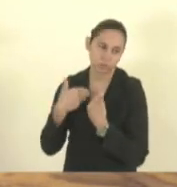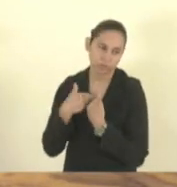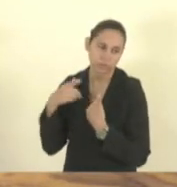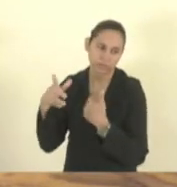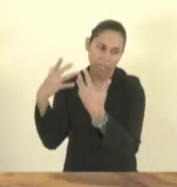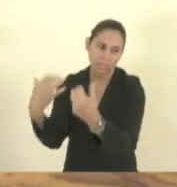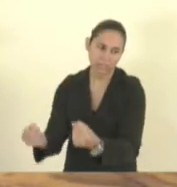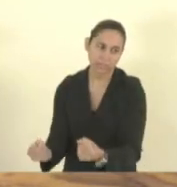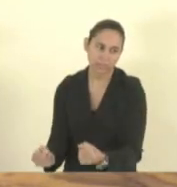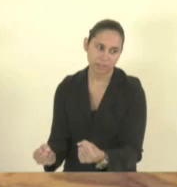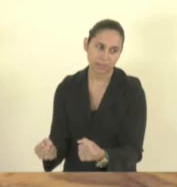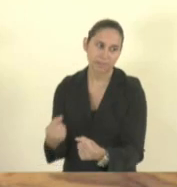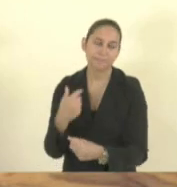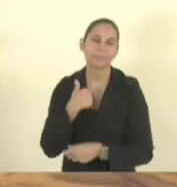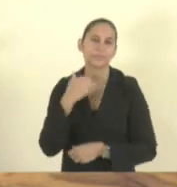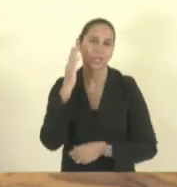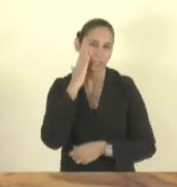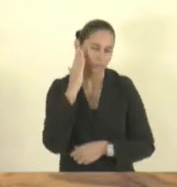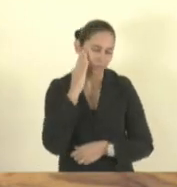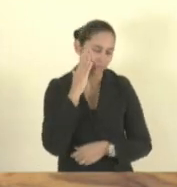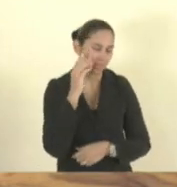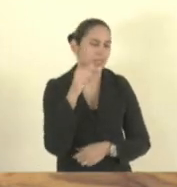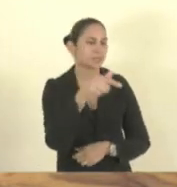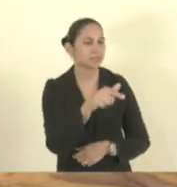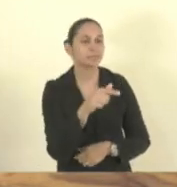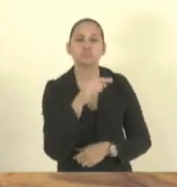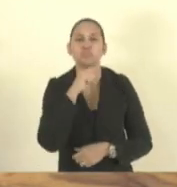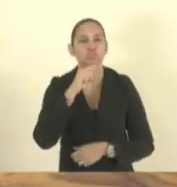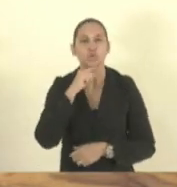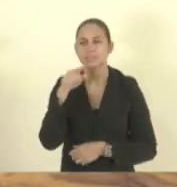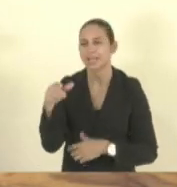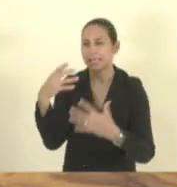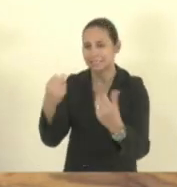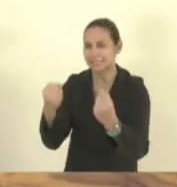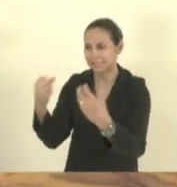sei que você não tem como prestar um bom serviço